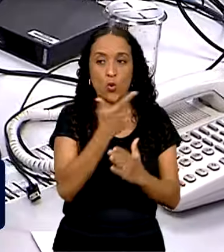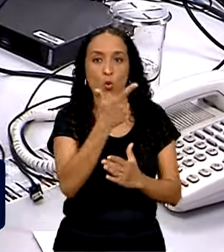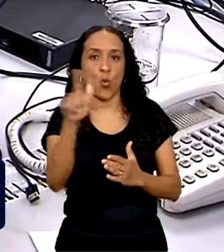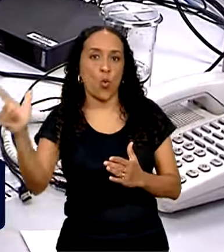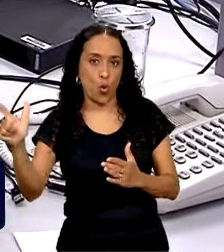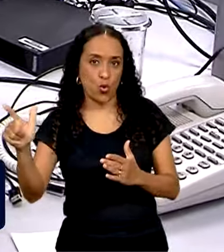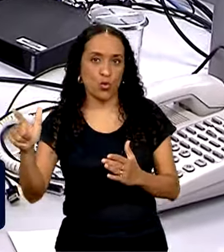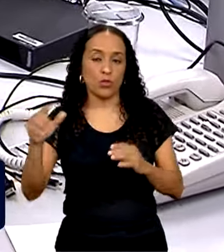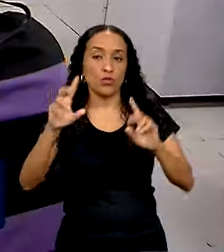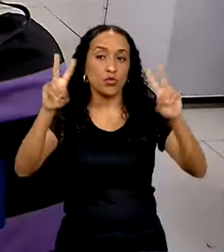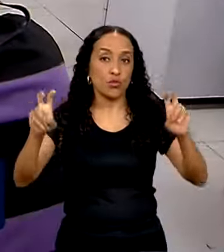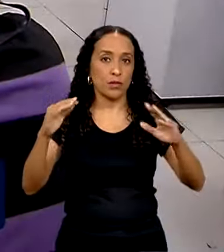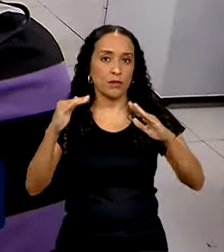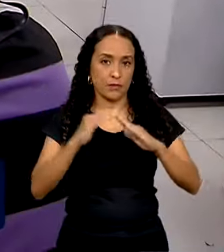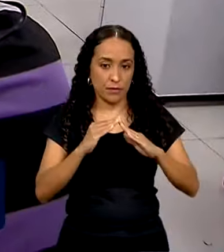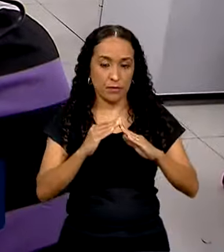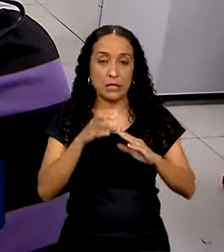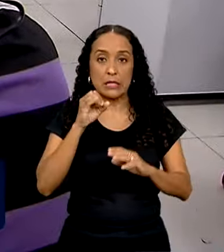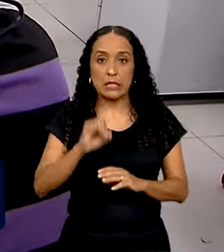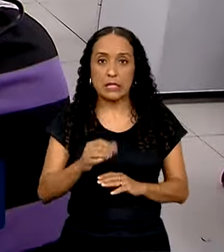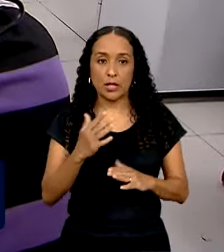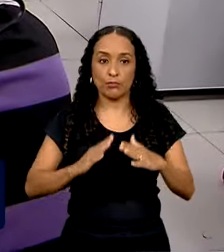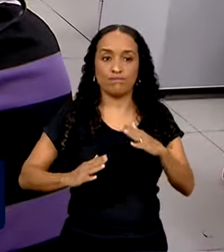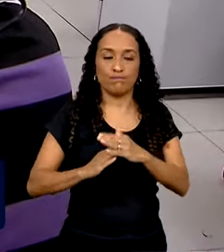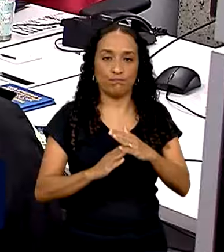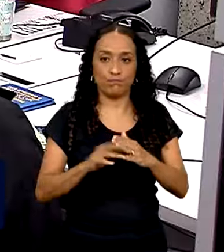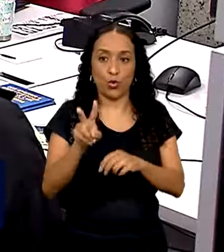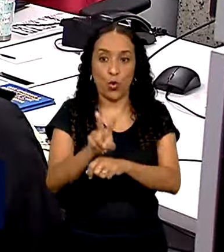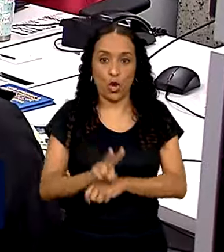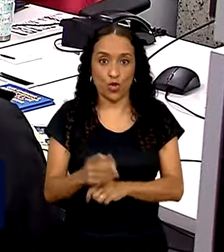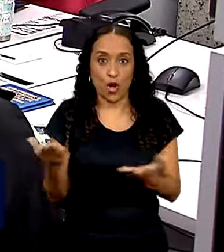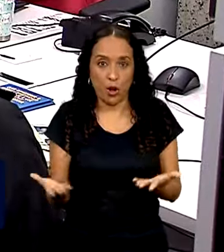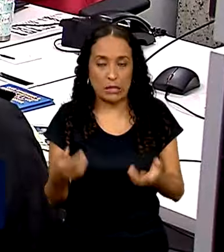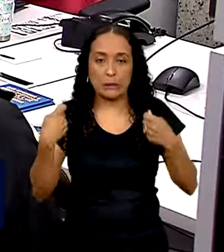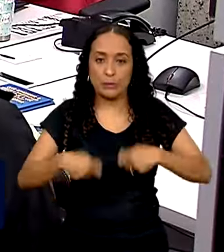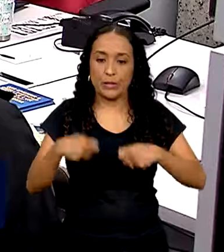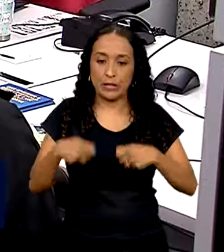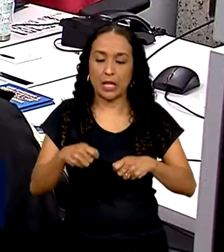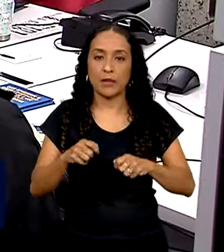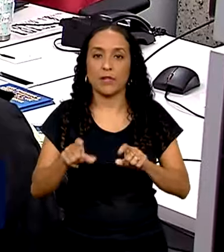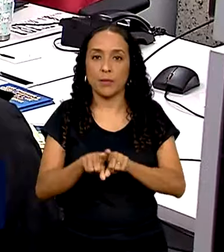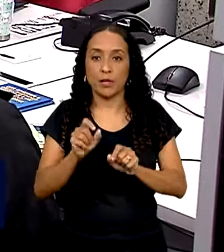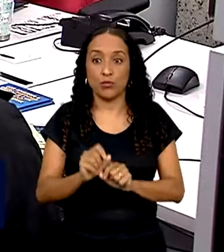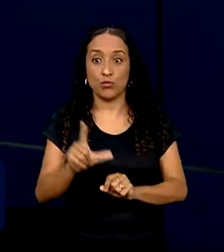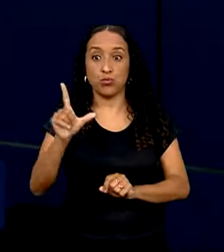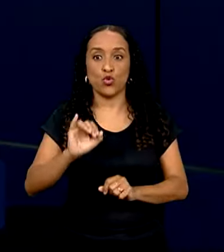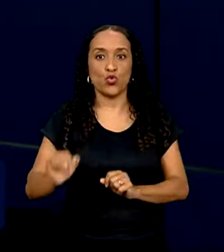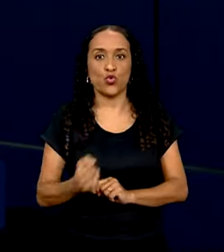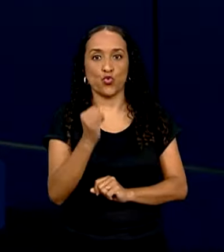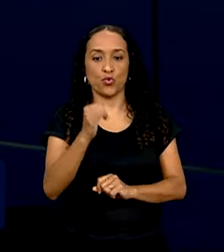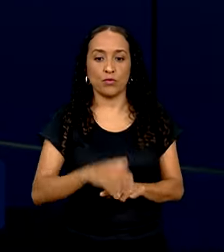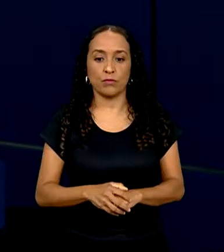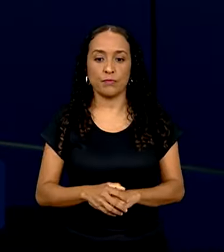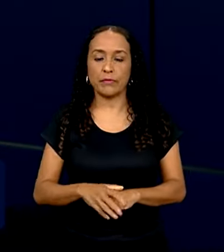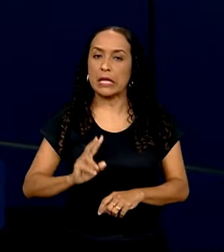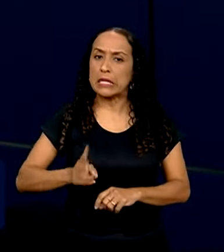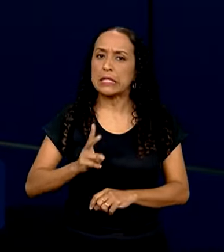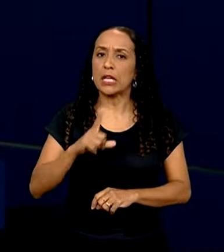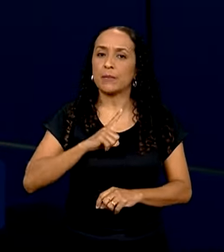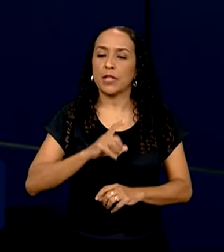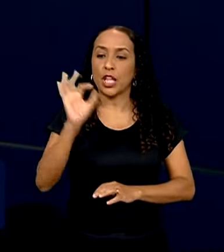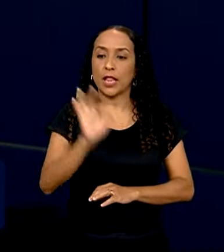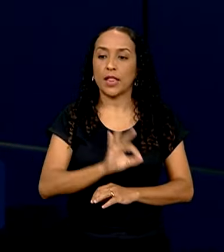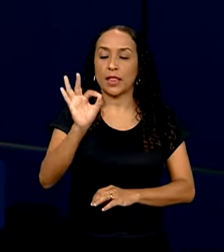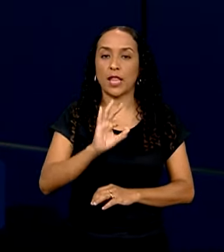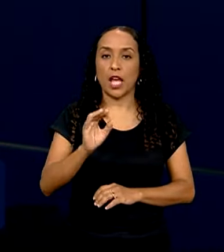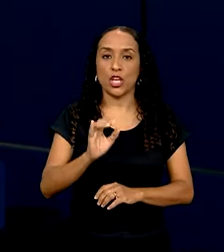no quesito habitação, caso não limitasse o crédito agora, seria necessário aumentar esses juros. Toda vez que nós temos uma taxa de